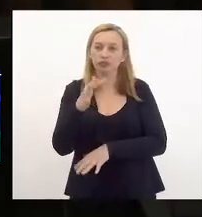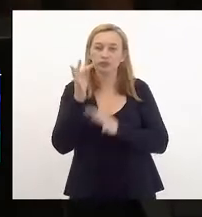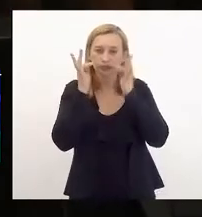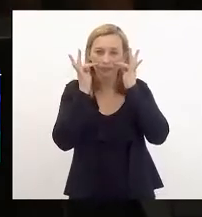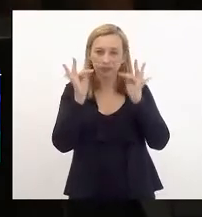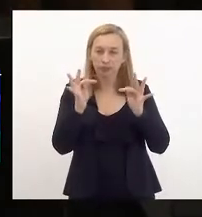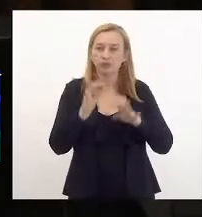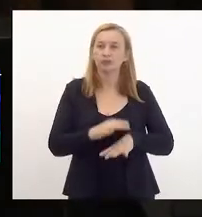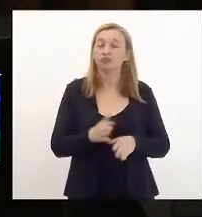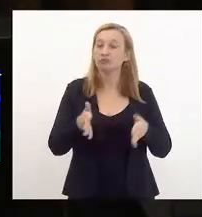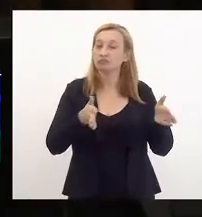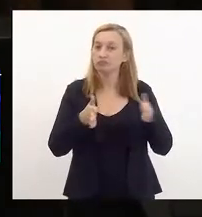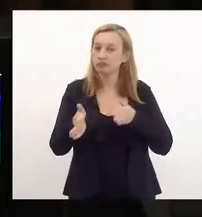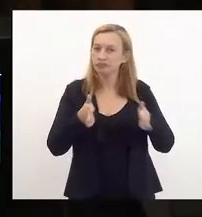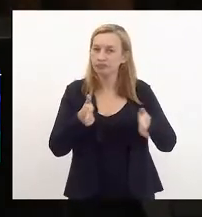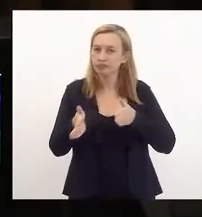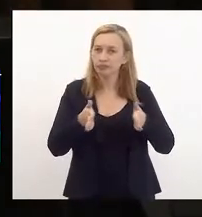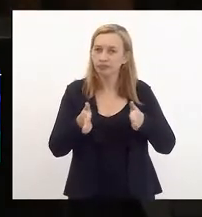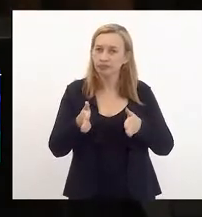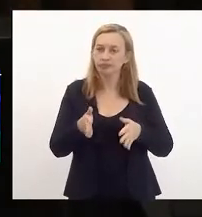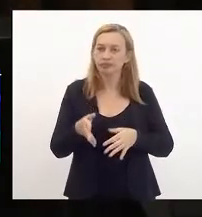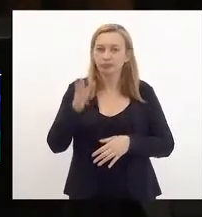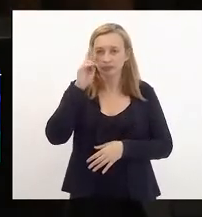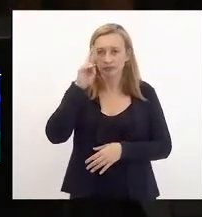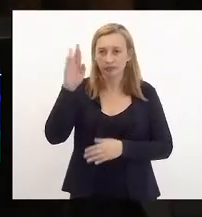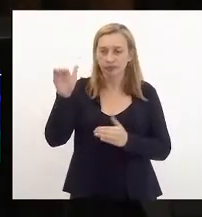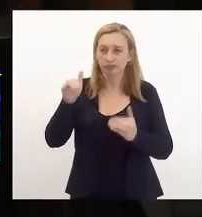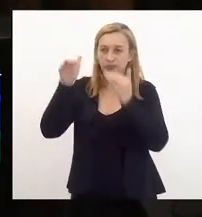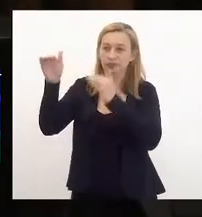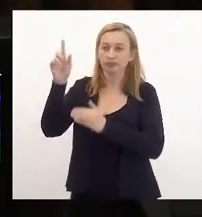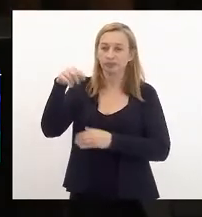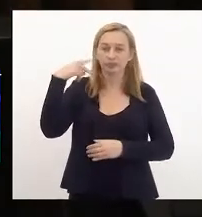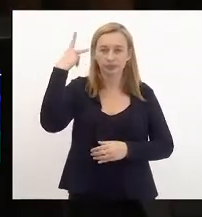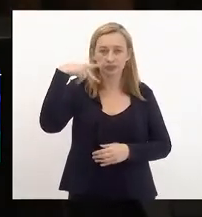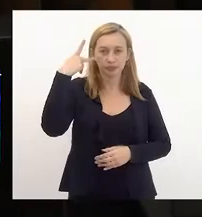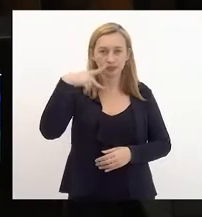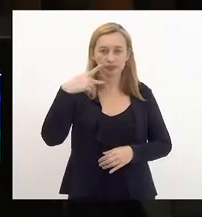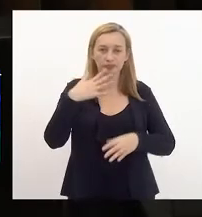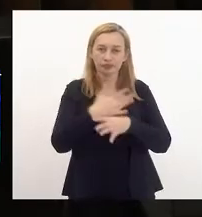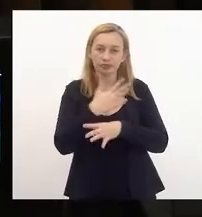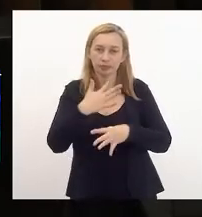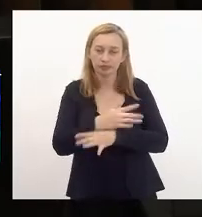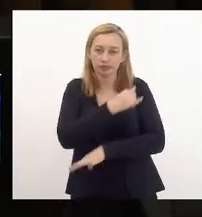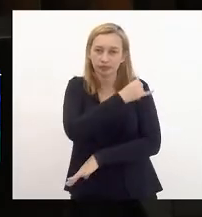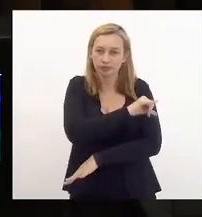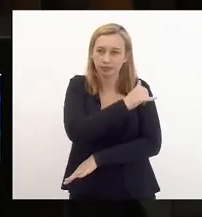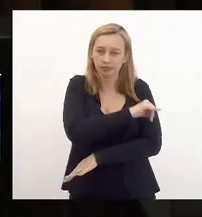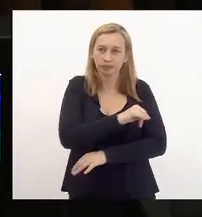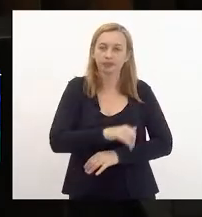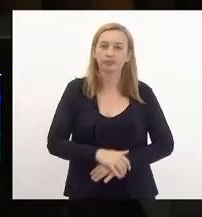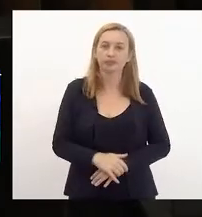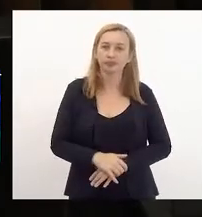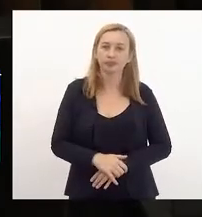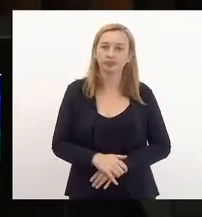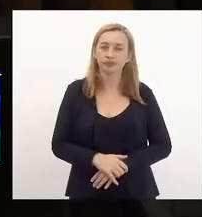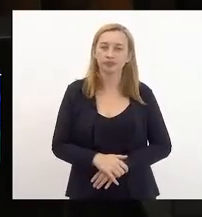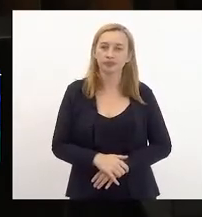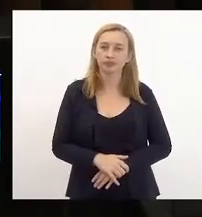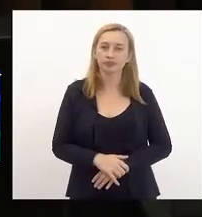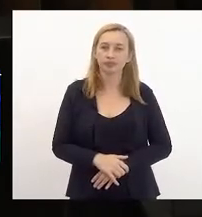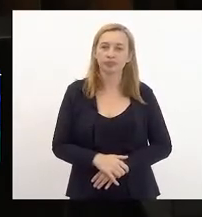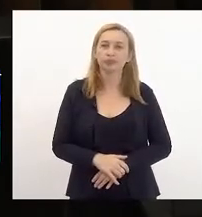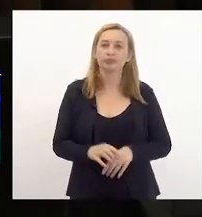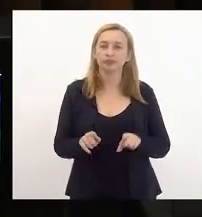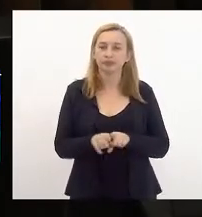visto que, nesse período, V. Exª era vereador da cidade do Rio de Janeiro. E lembra